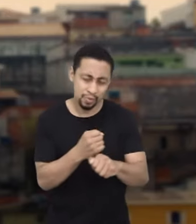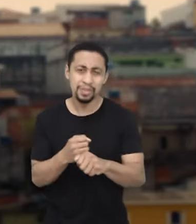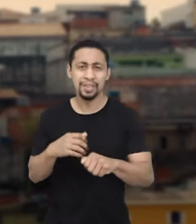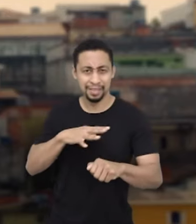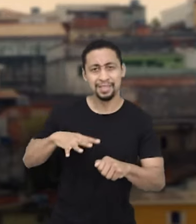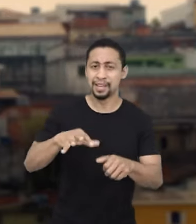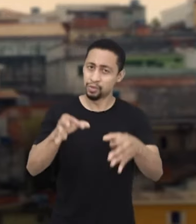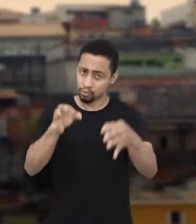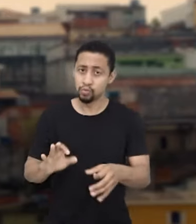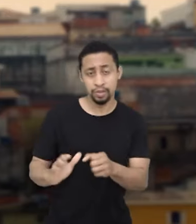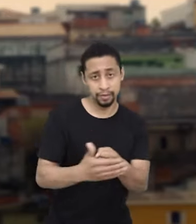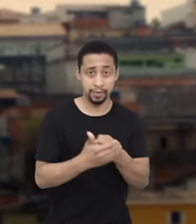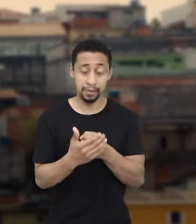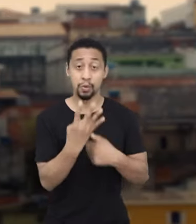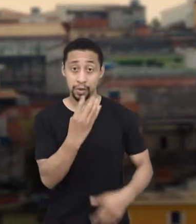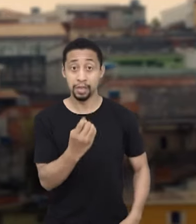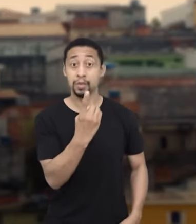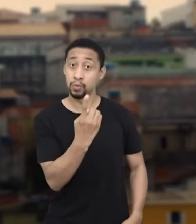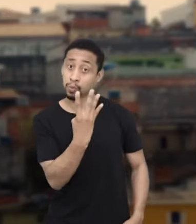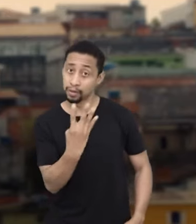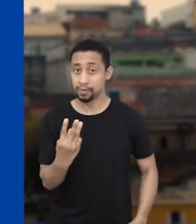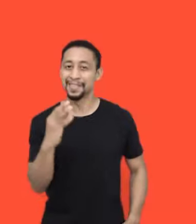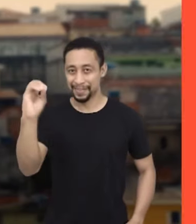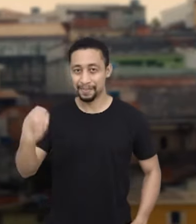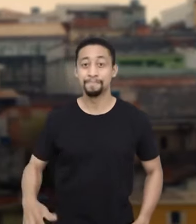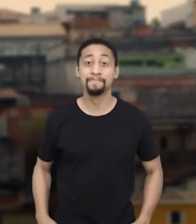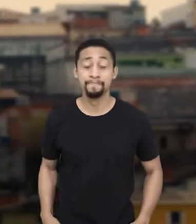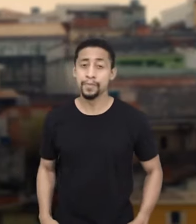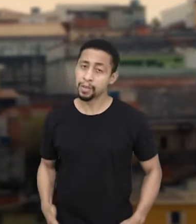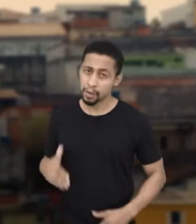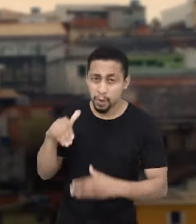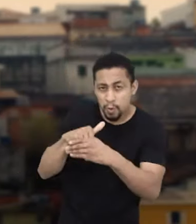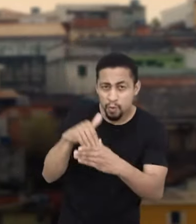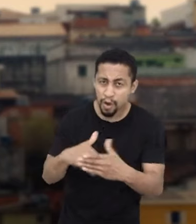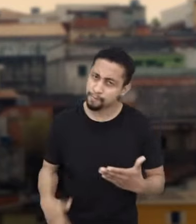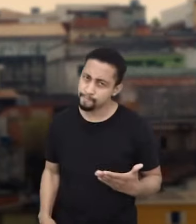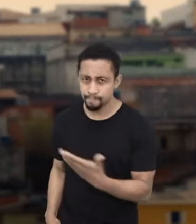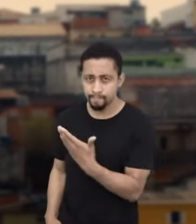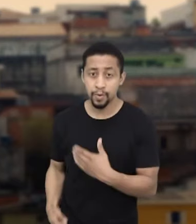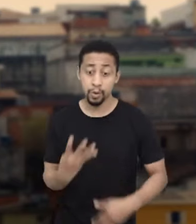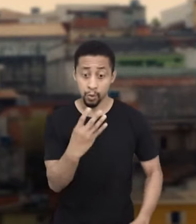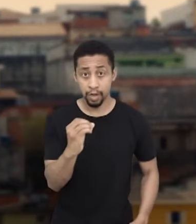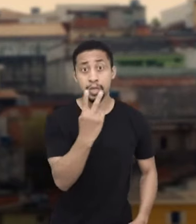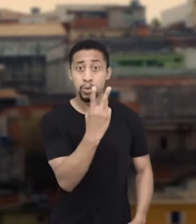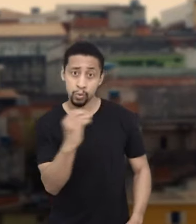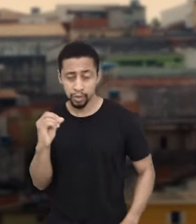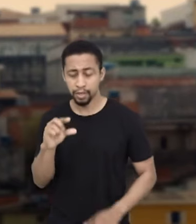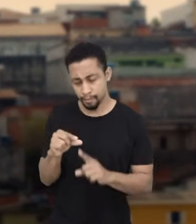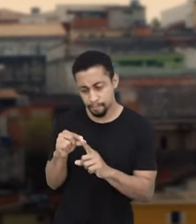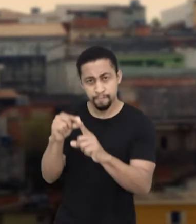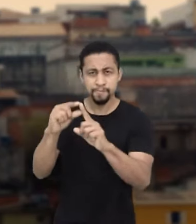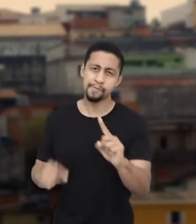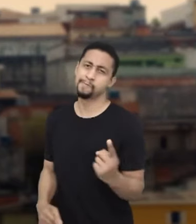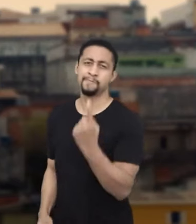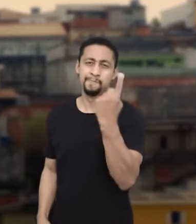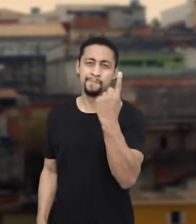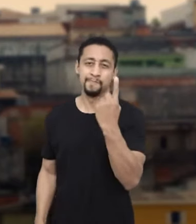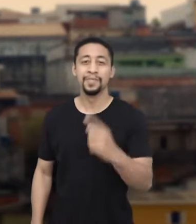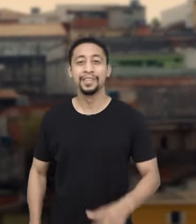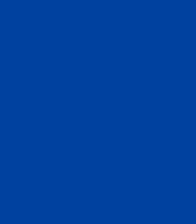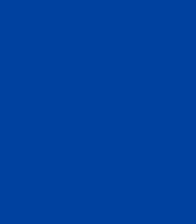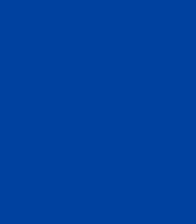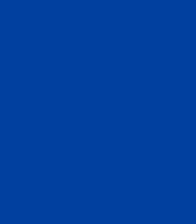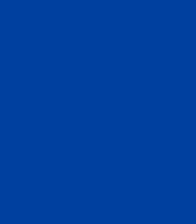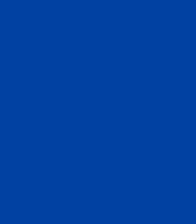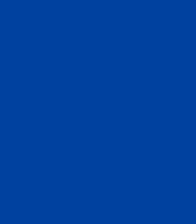mais justa e acolhedora. Mariana Rota, 40, 1, 4, 2. Vote Jailson, 40, 200. A periferia em primeiro